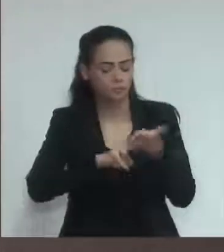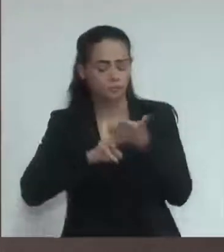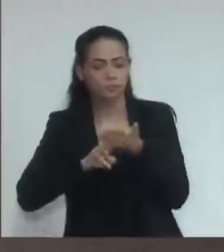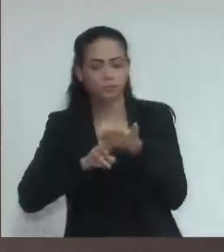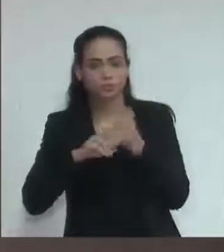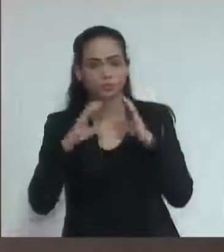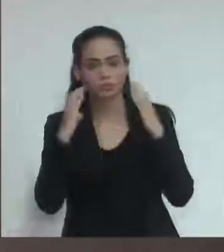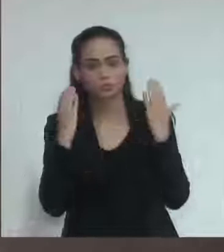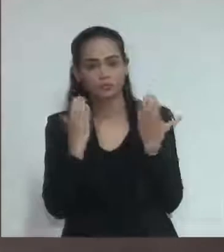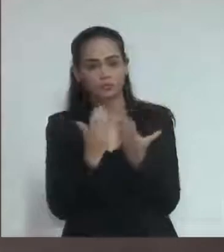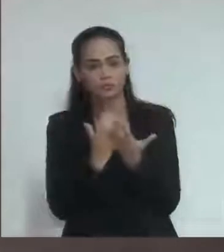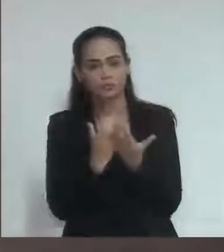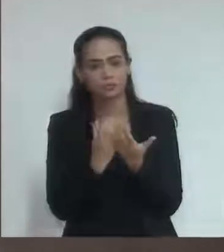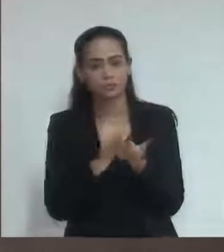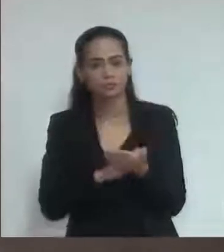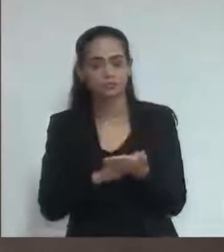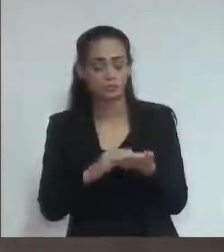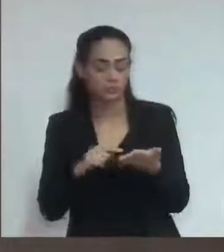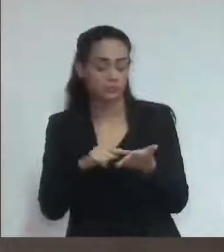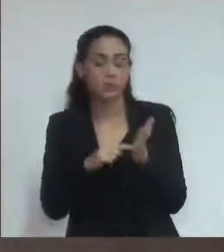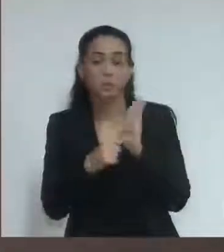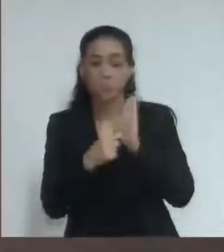realmente está aqui 3 milhões